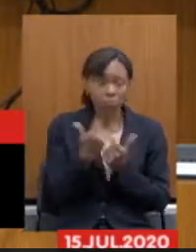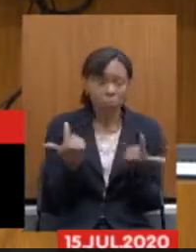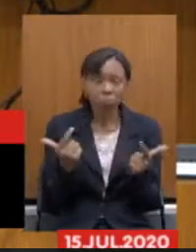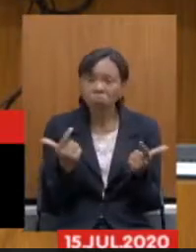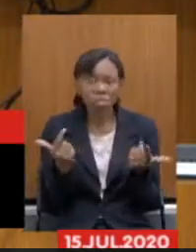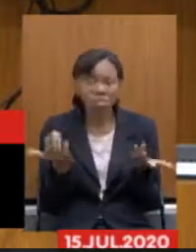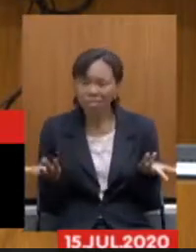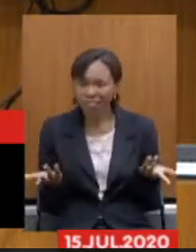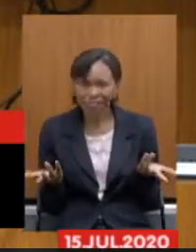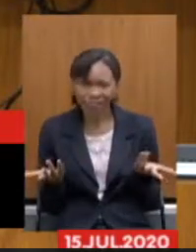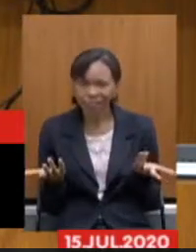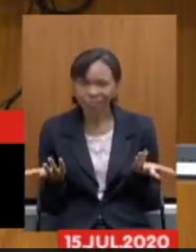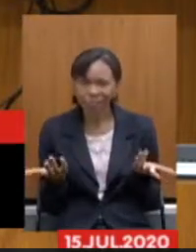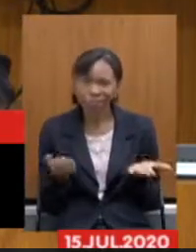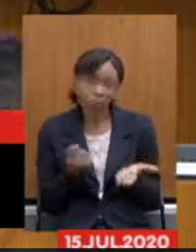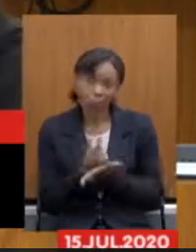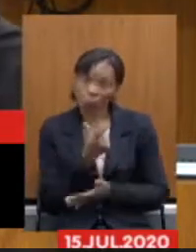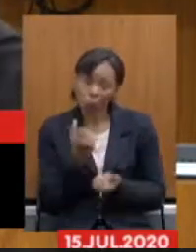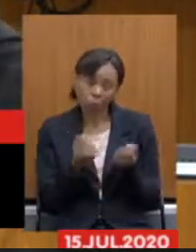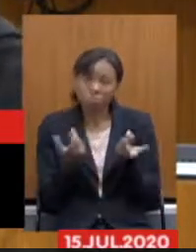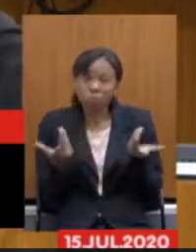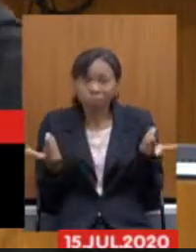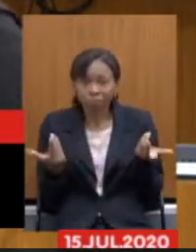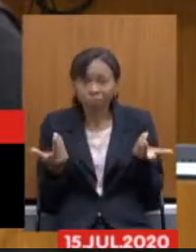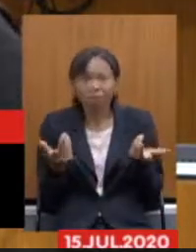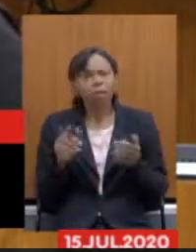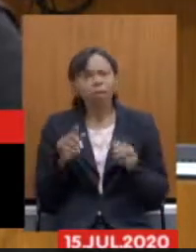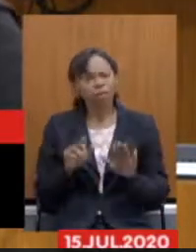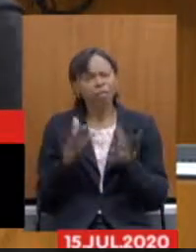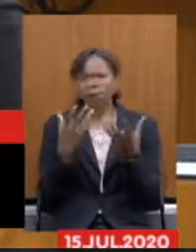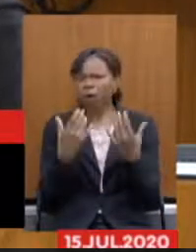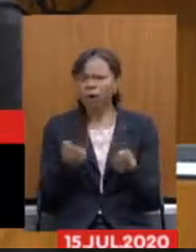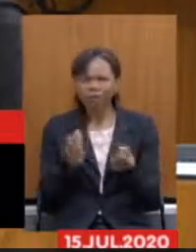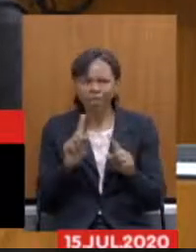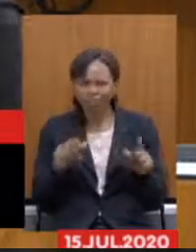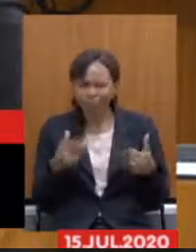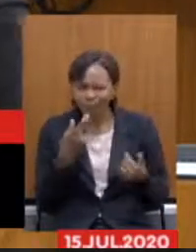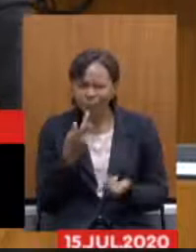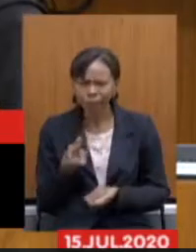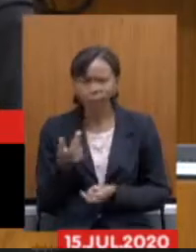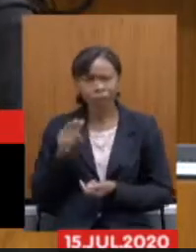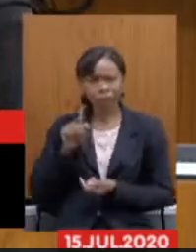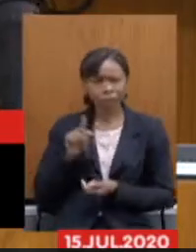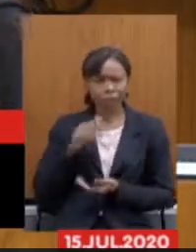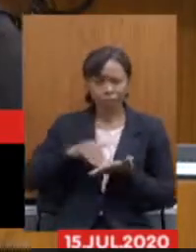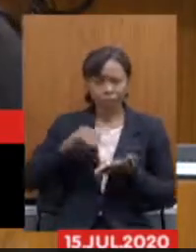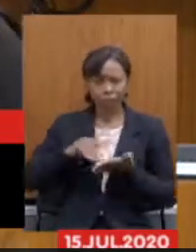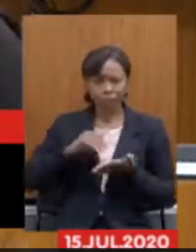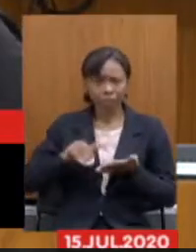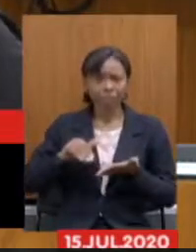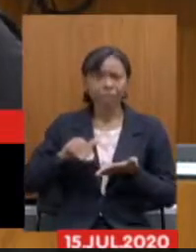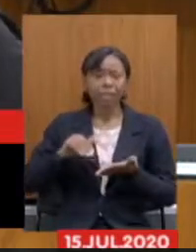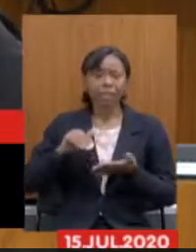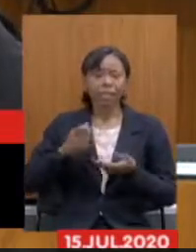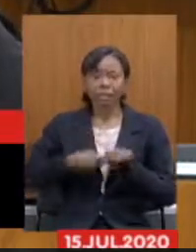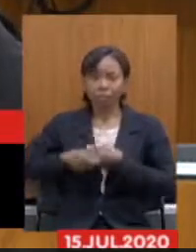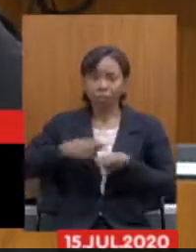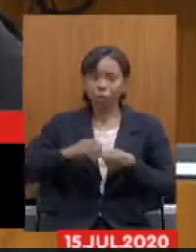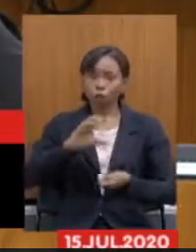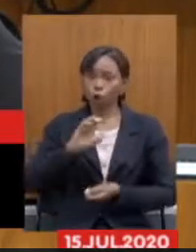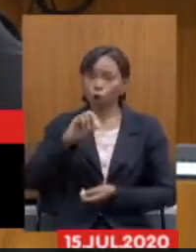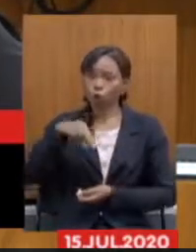Já que eles não aceitam falar do que o secretário de Fazenda de Minas Gerais do CONFAS fez agora, dia 22 de abril,